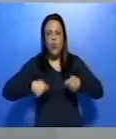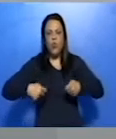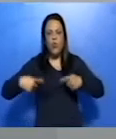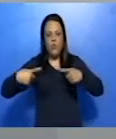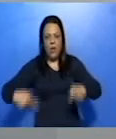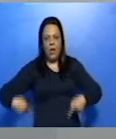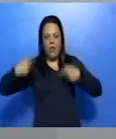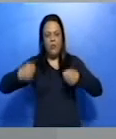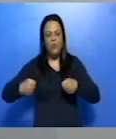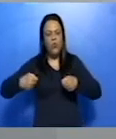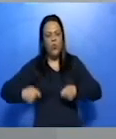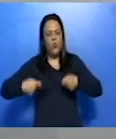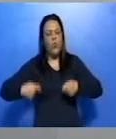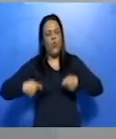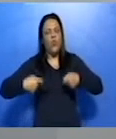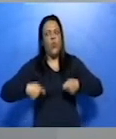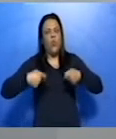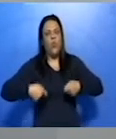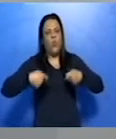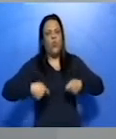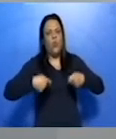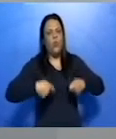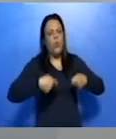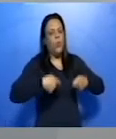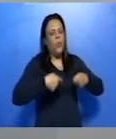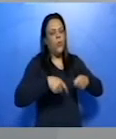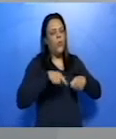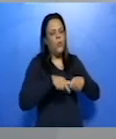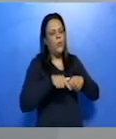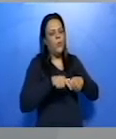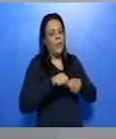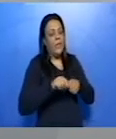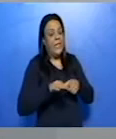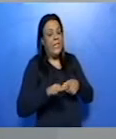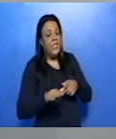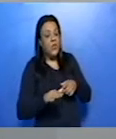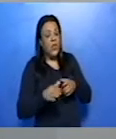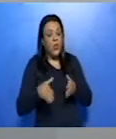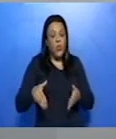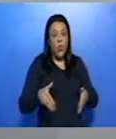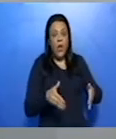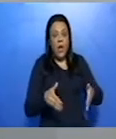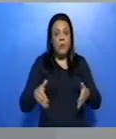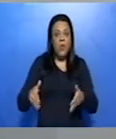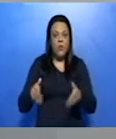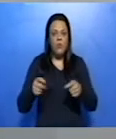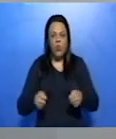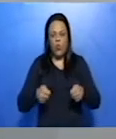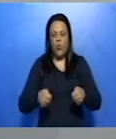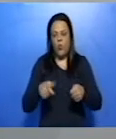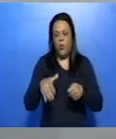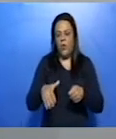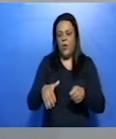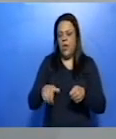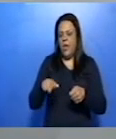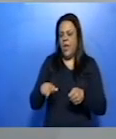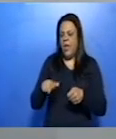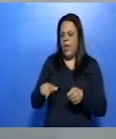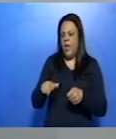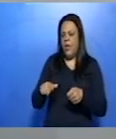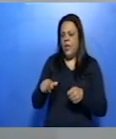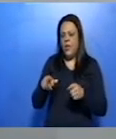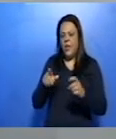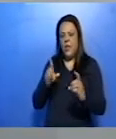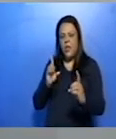e segue, segue rumo à casa de vilela. Só que nesse meio caminho que ele faz, eles se